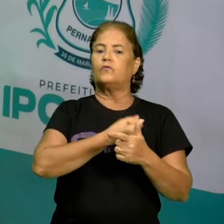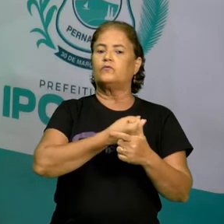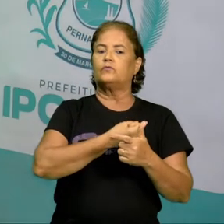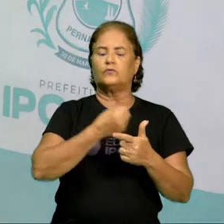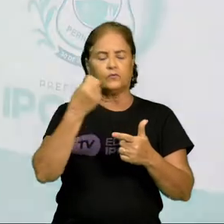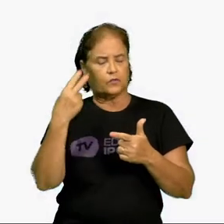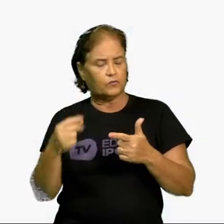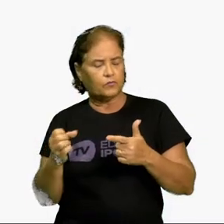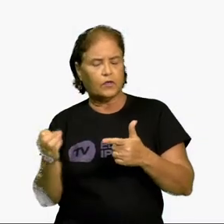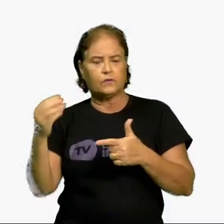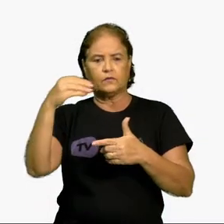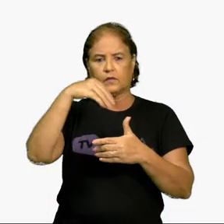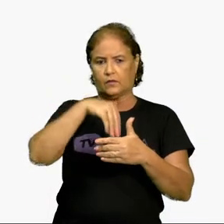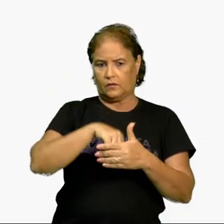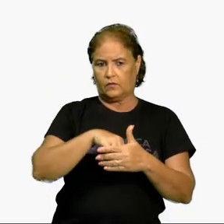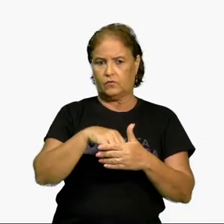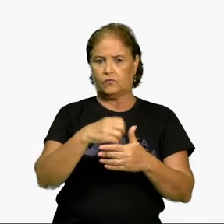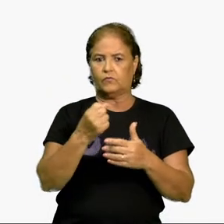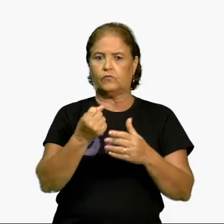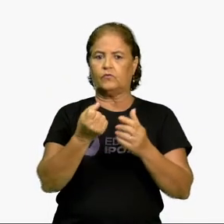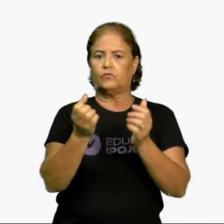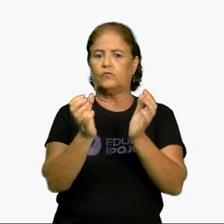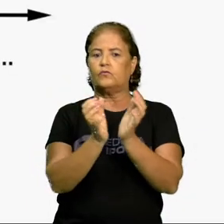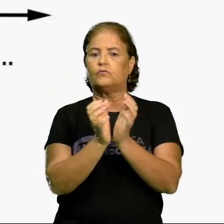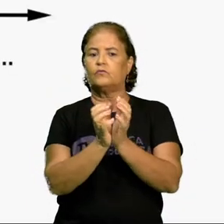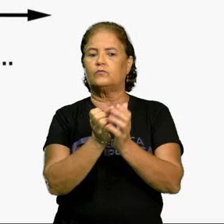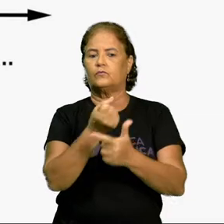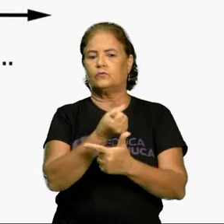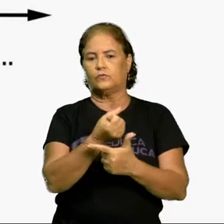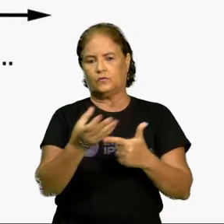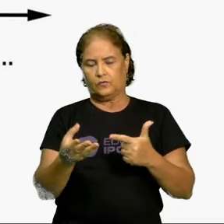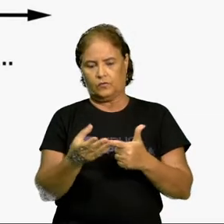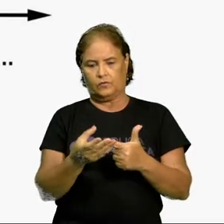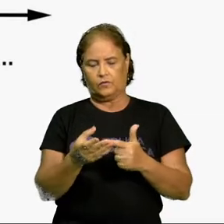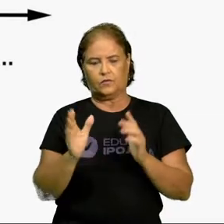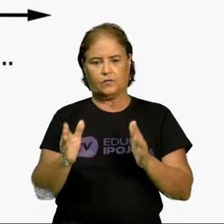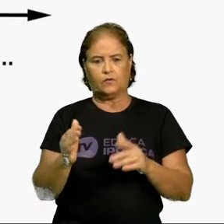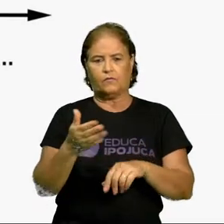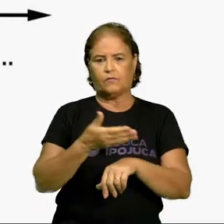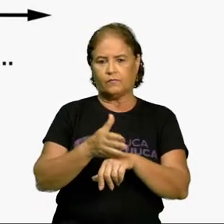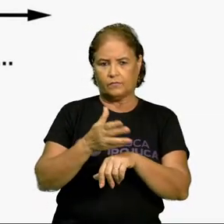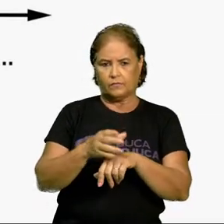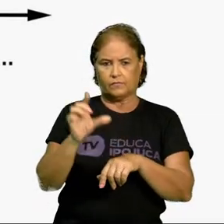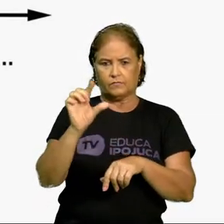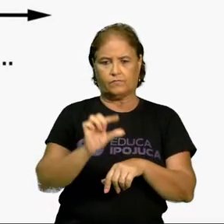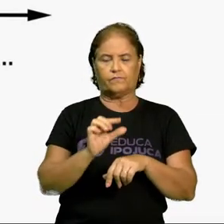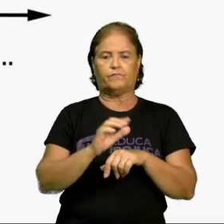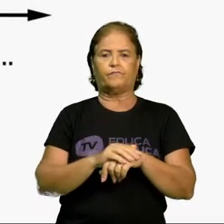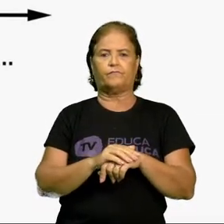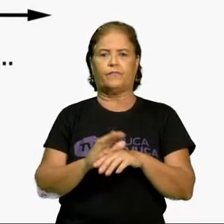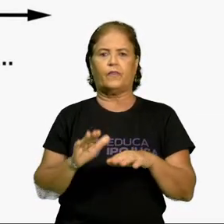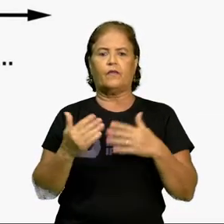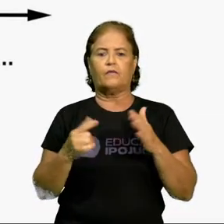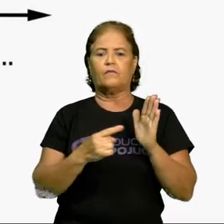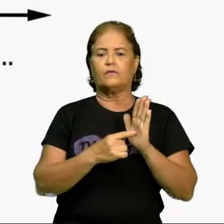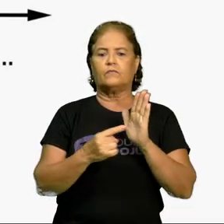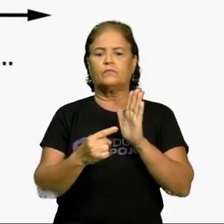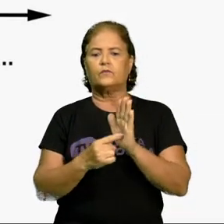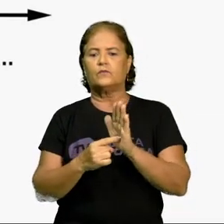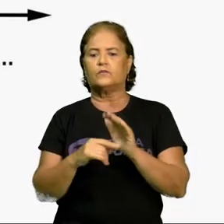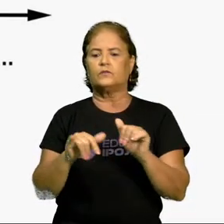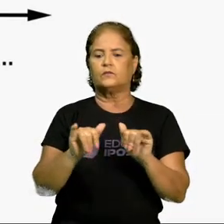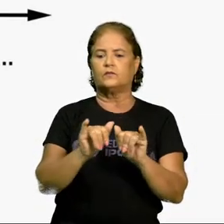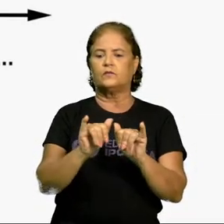agora é hora de... Vamos praticar um pouco? Vamos lá. Vamos representar na reta numérica os